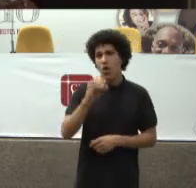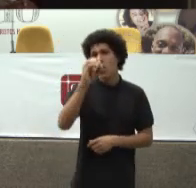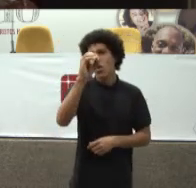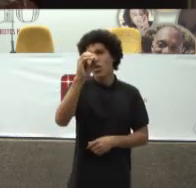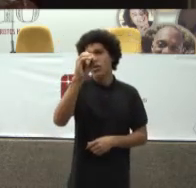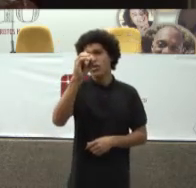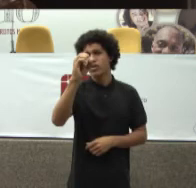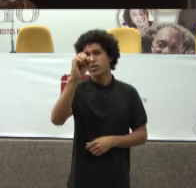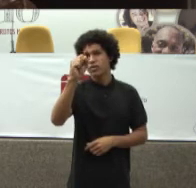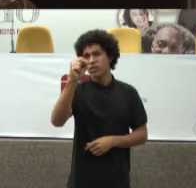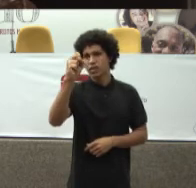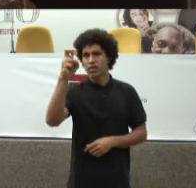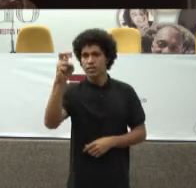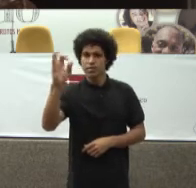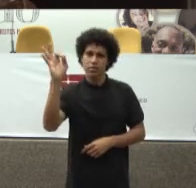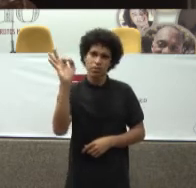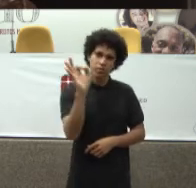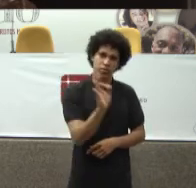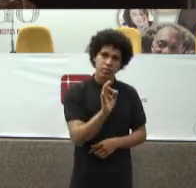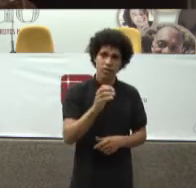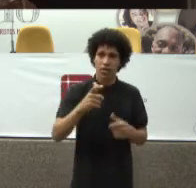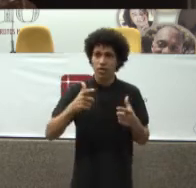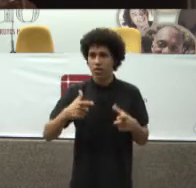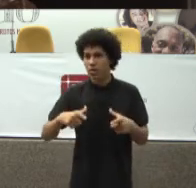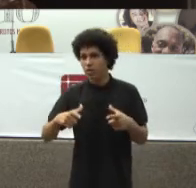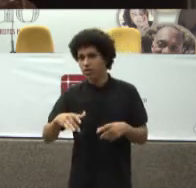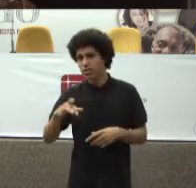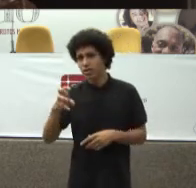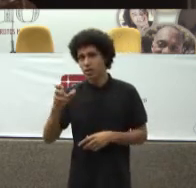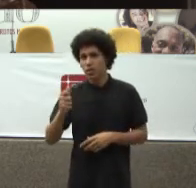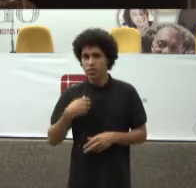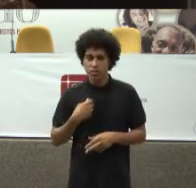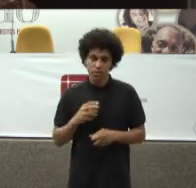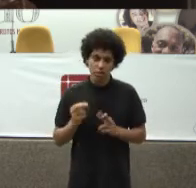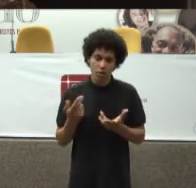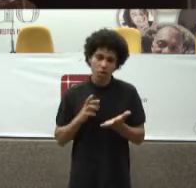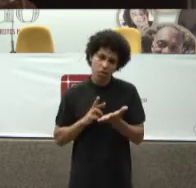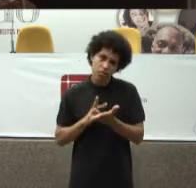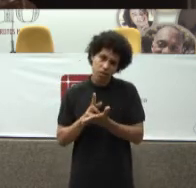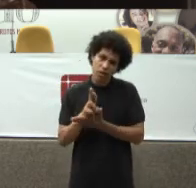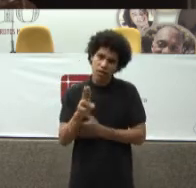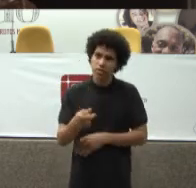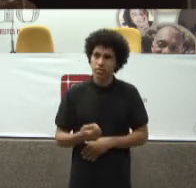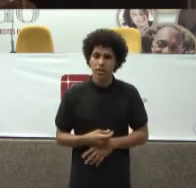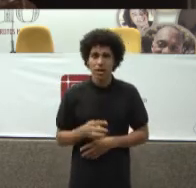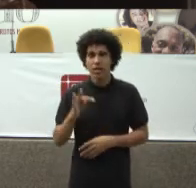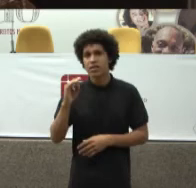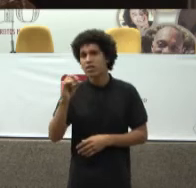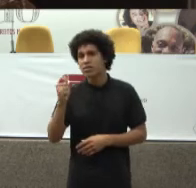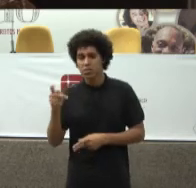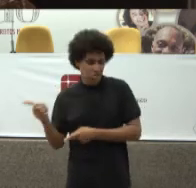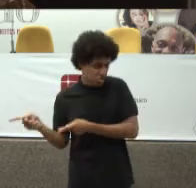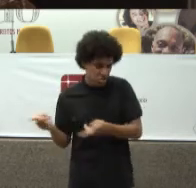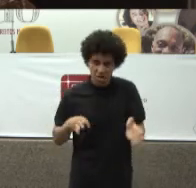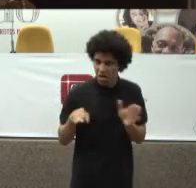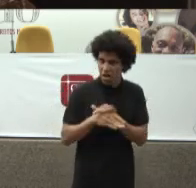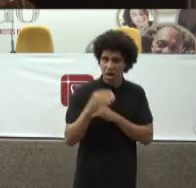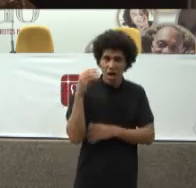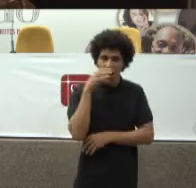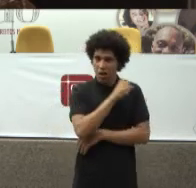% Em áreas Como de Oncologia De neurocirurgia Transplante Chega a mais De 90%